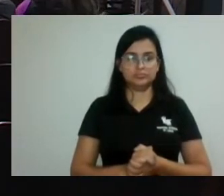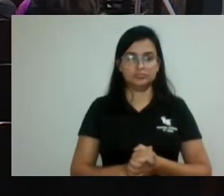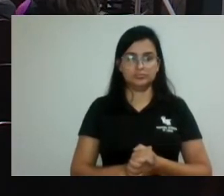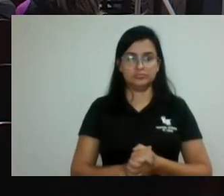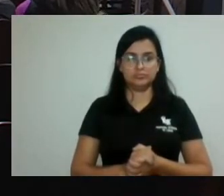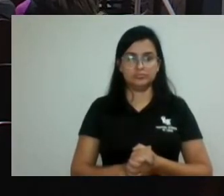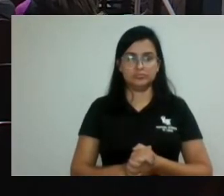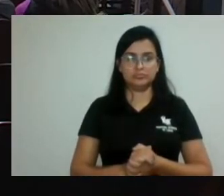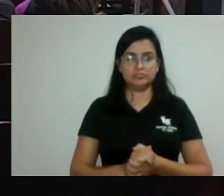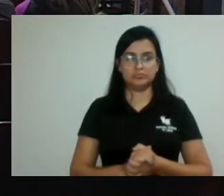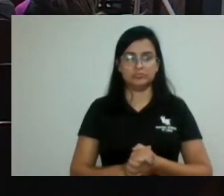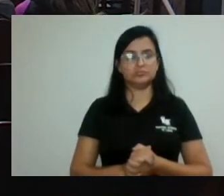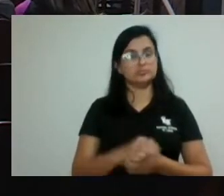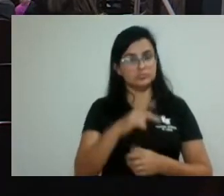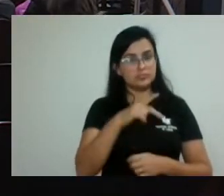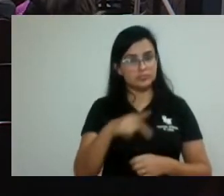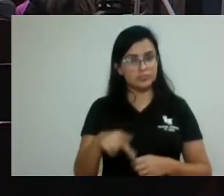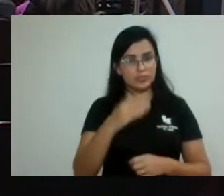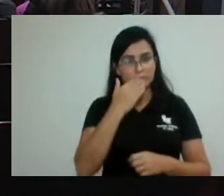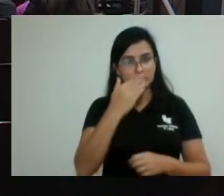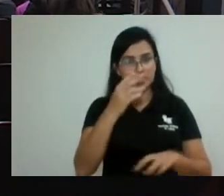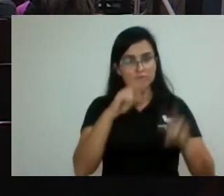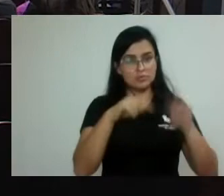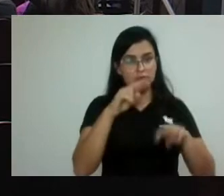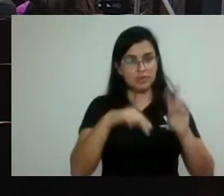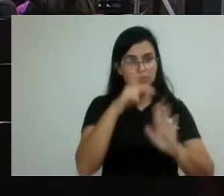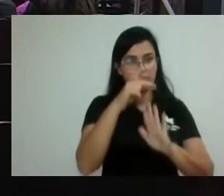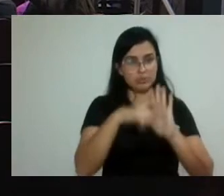Presidente, peço vista da matéria, sem discussão.